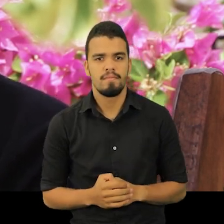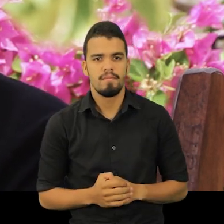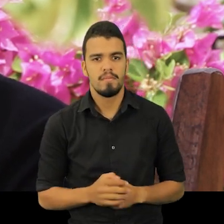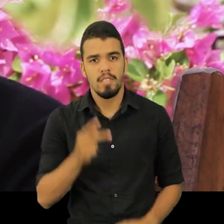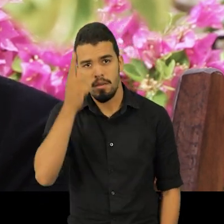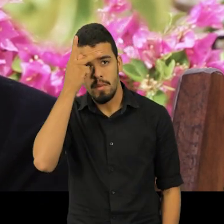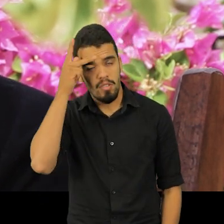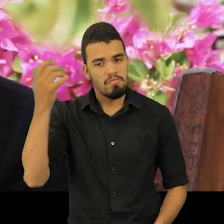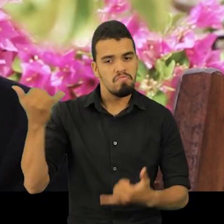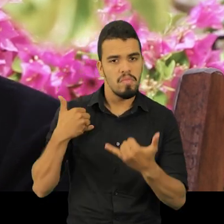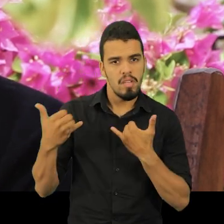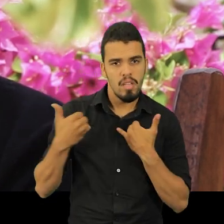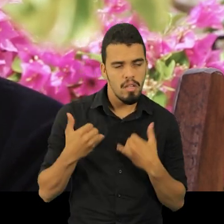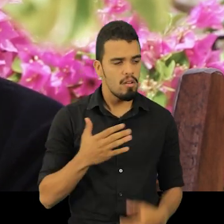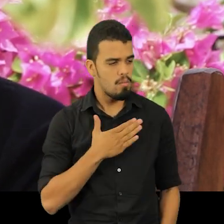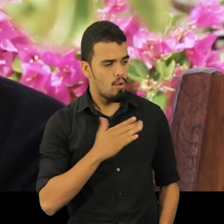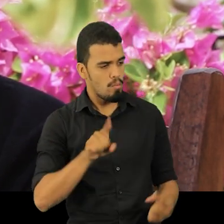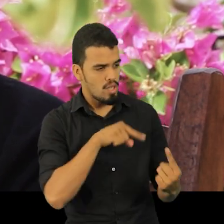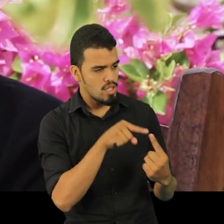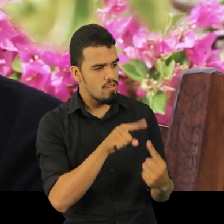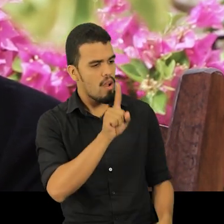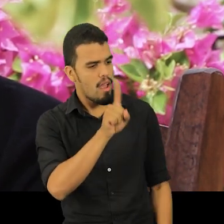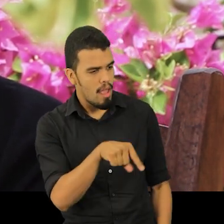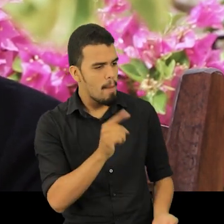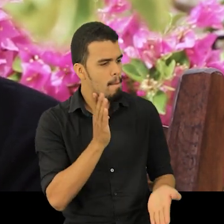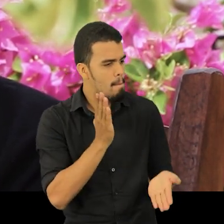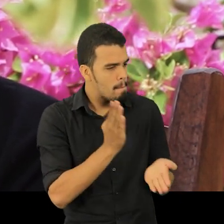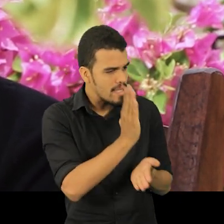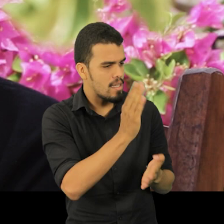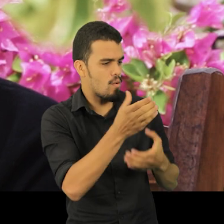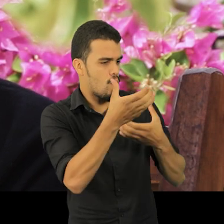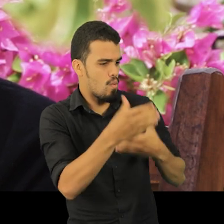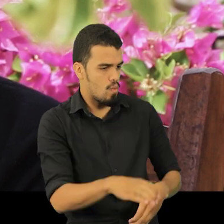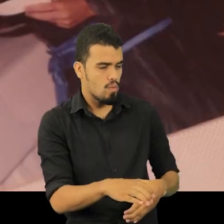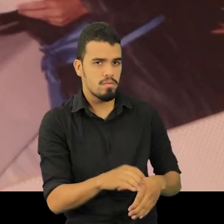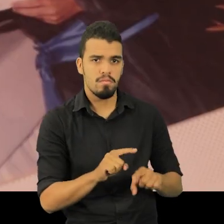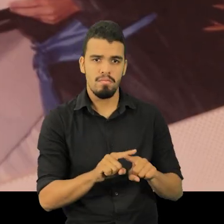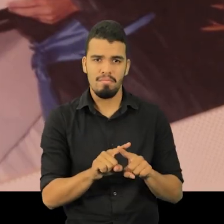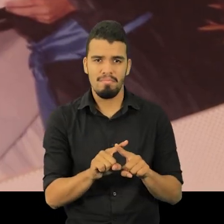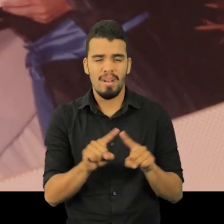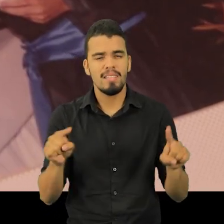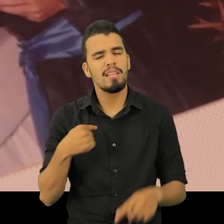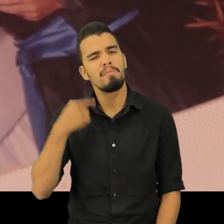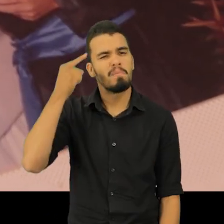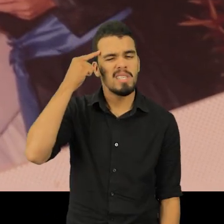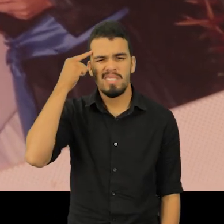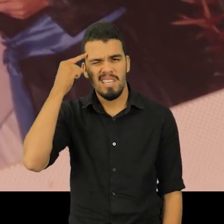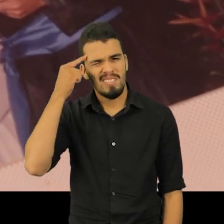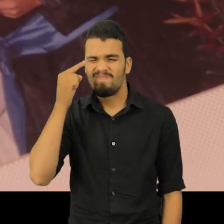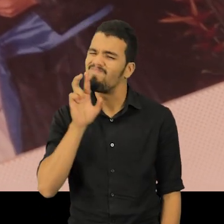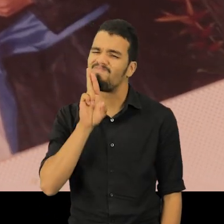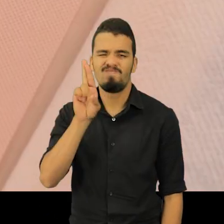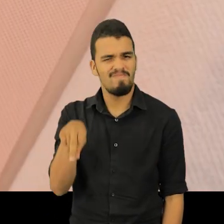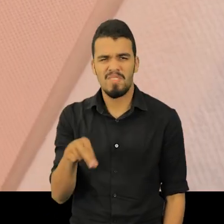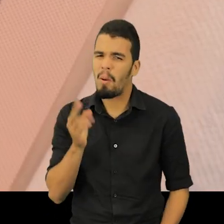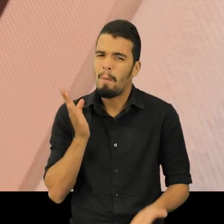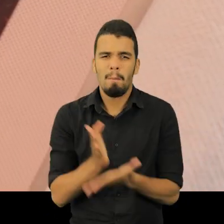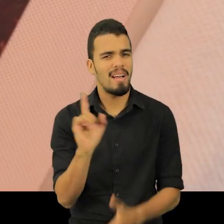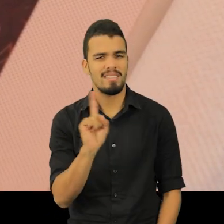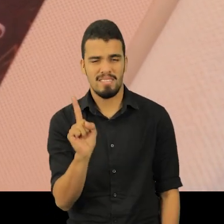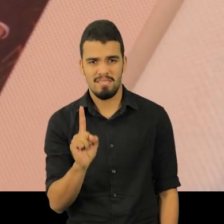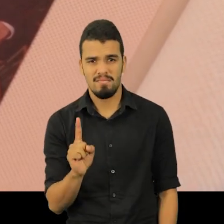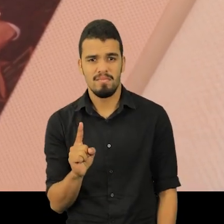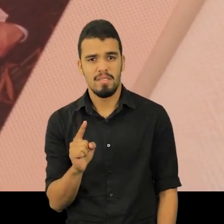a minha meta é passar em concurso. Quantas vezes eu ouvi dizer, passa não. Pessoas de zona rural, filhos de pobre,